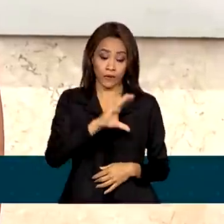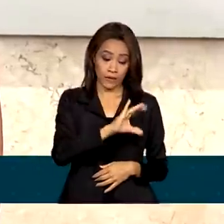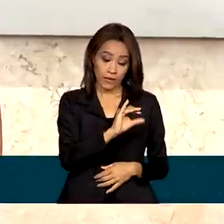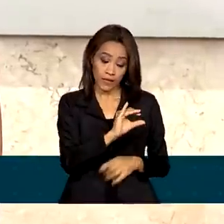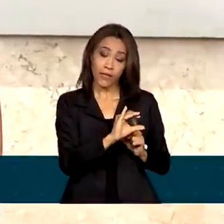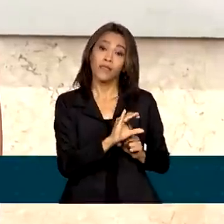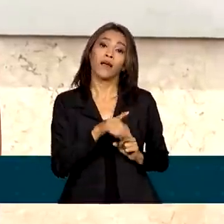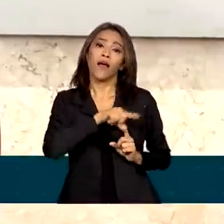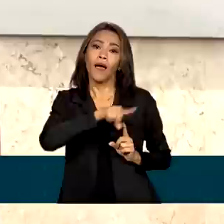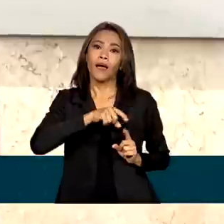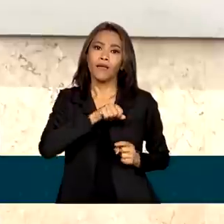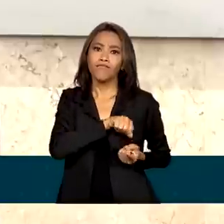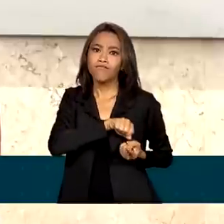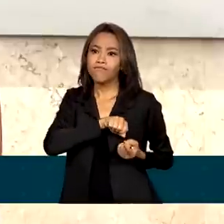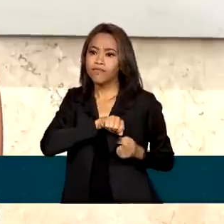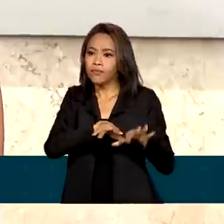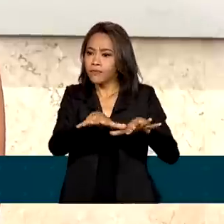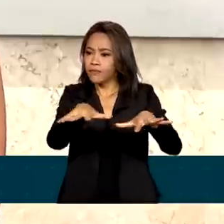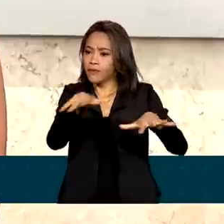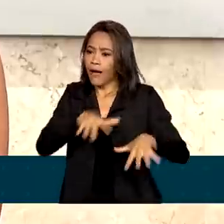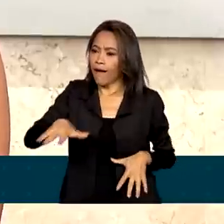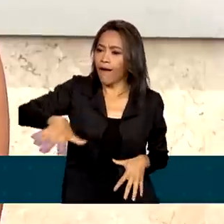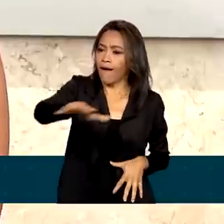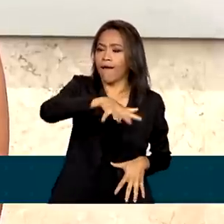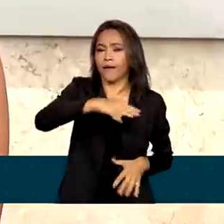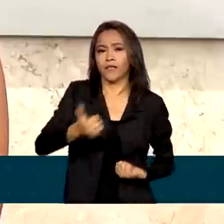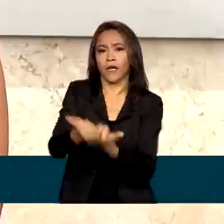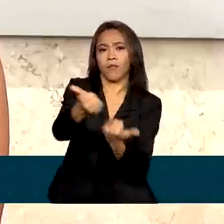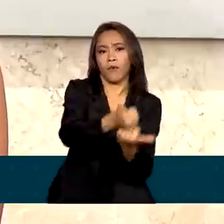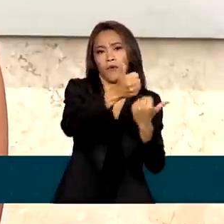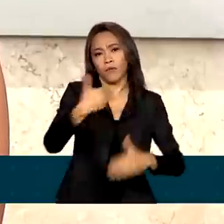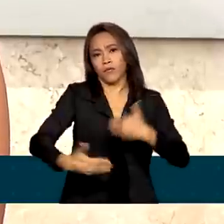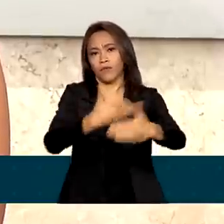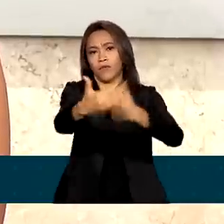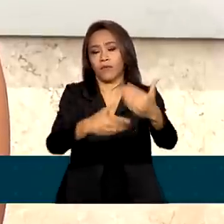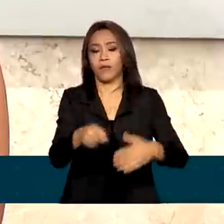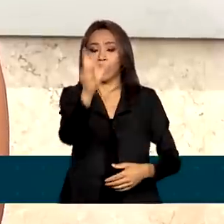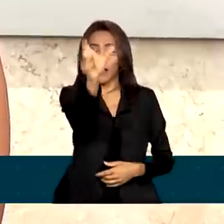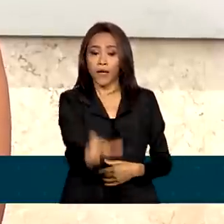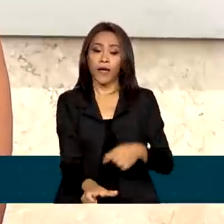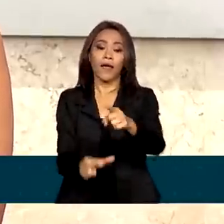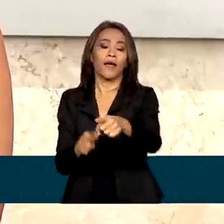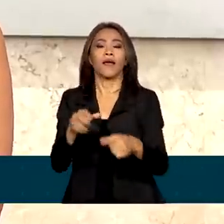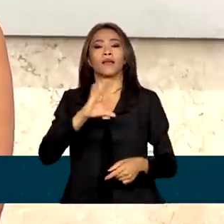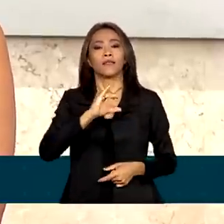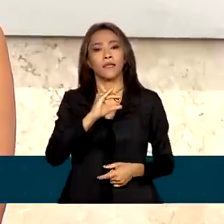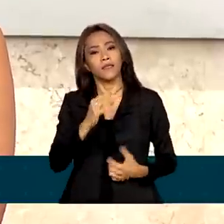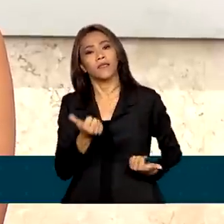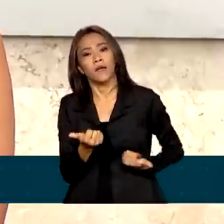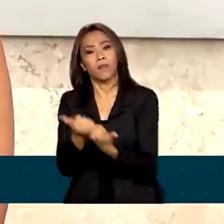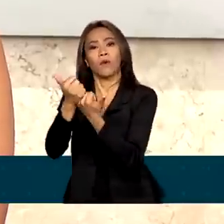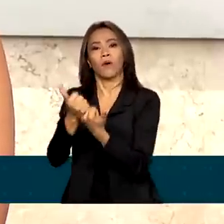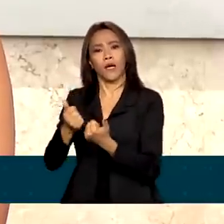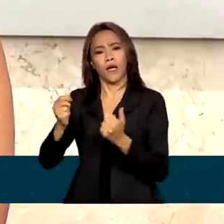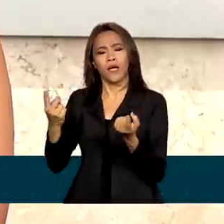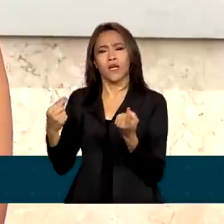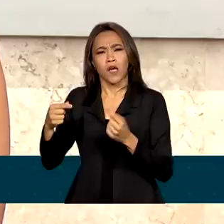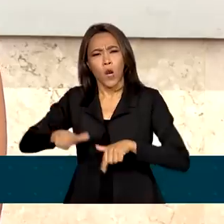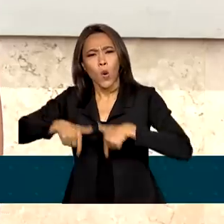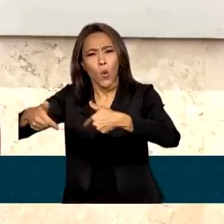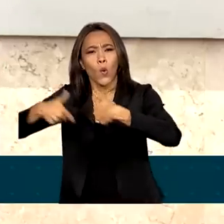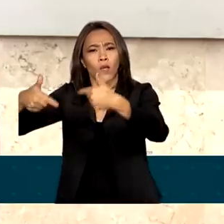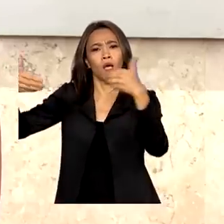crescimento de todas as áreas do país. É na ciência que podemos contar no combate à fome, é com a ciência que podemos